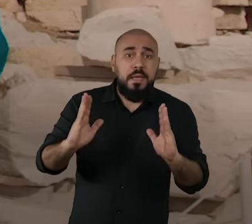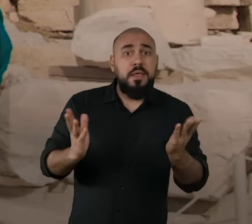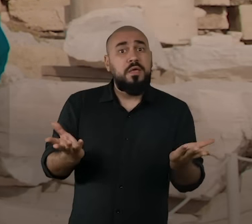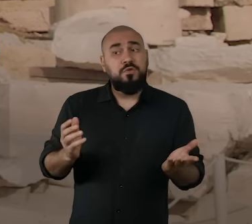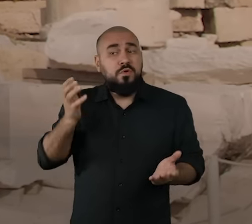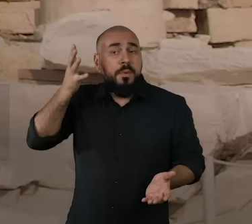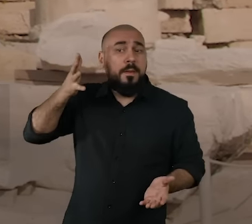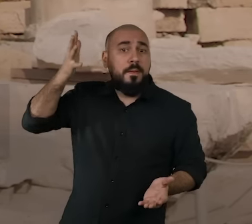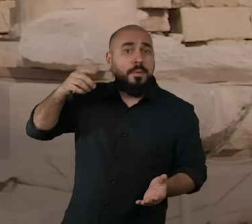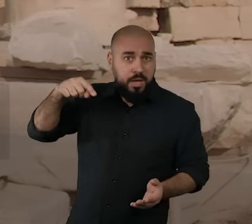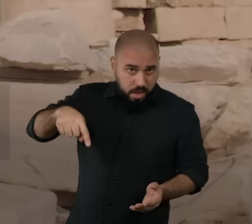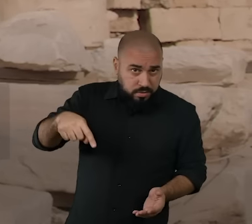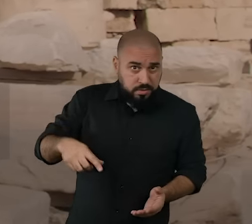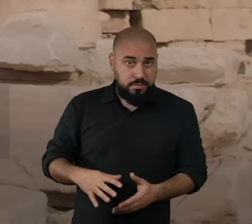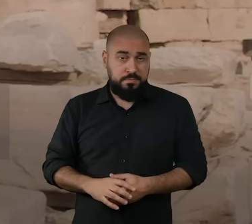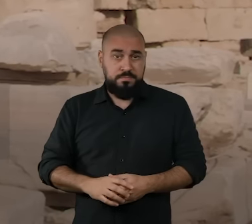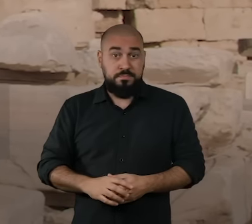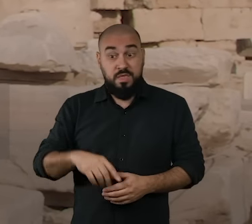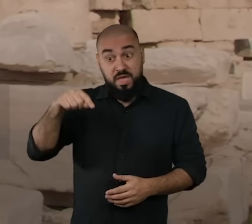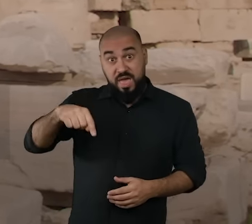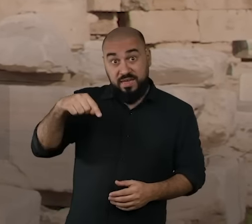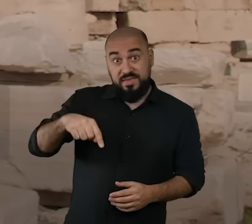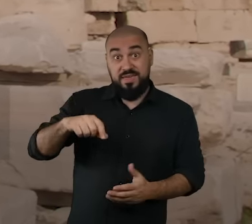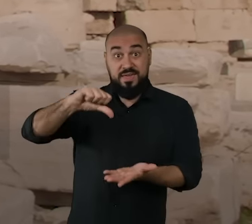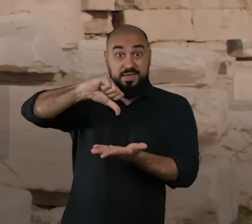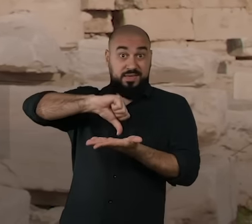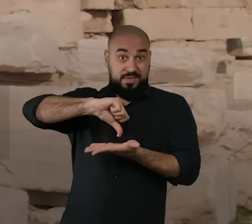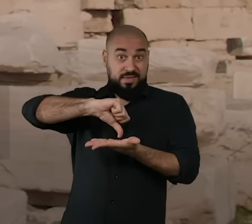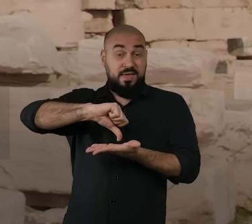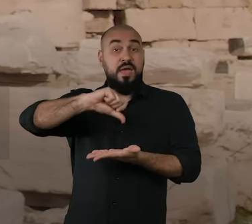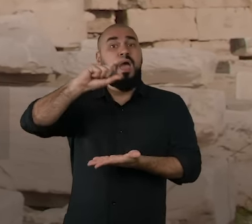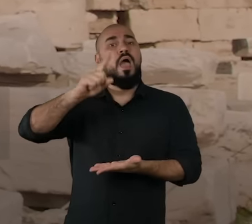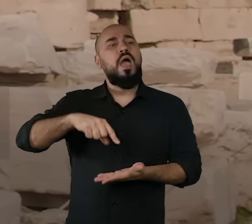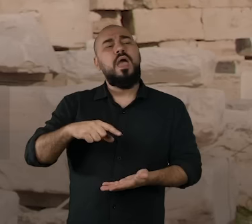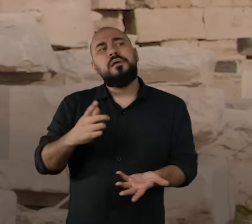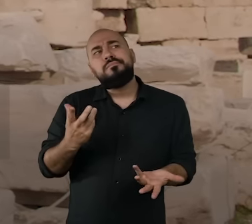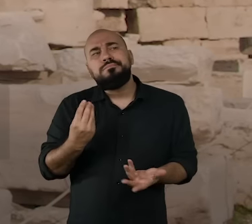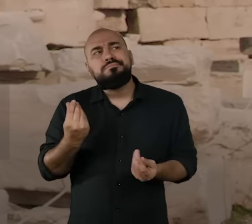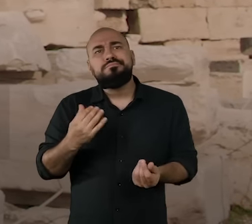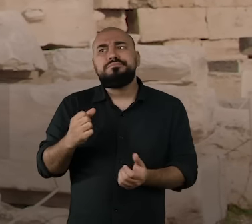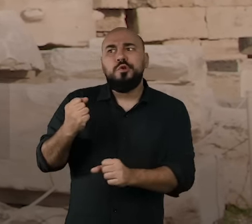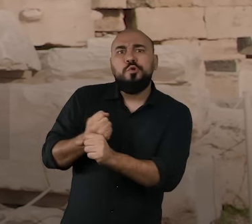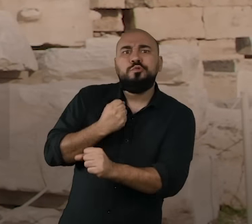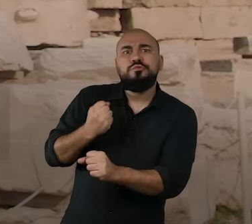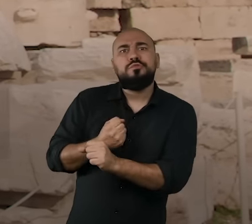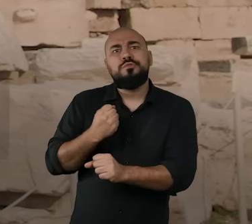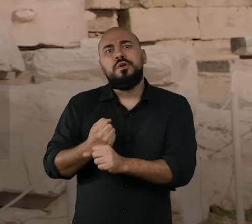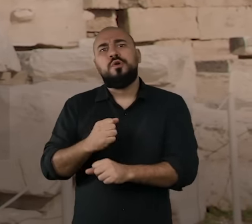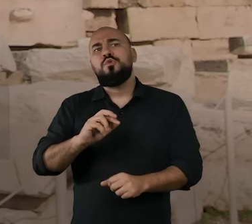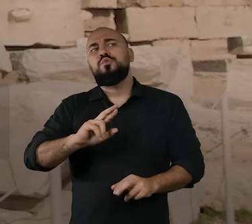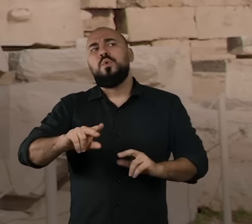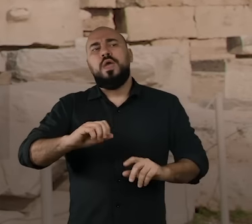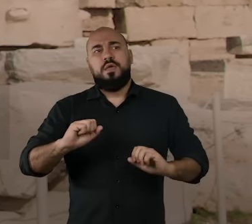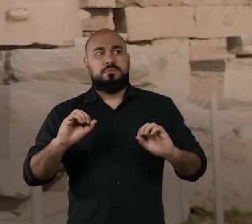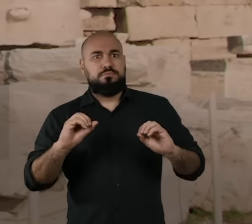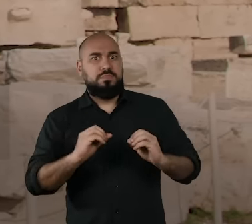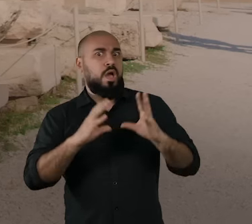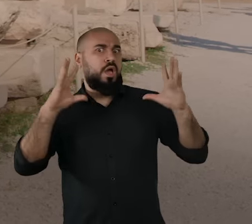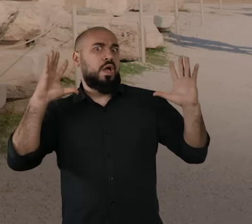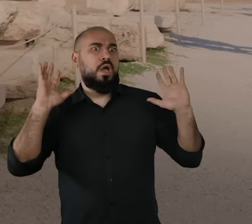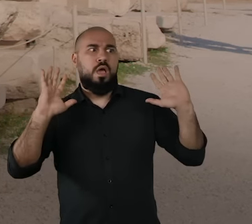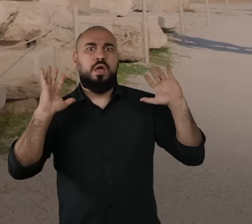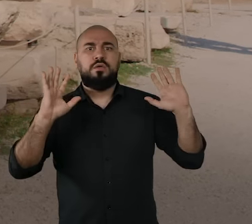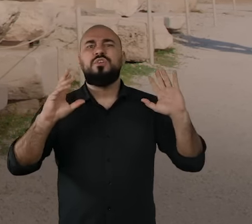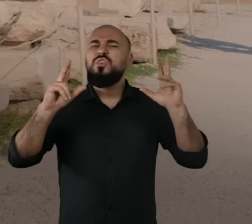Atenas, na verdade, ela é uma fundação menos gloriosa do que dizia a mitologia grega, que a Laura já contou para vocês.